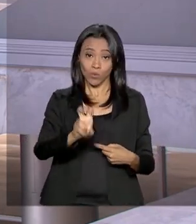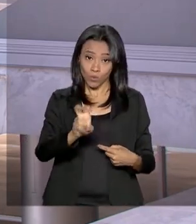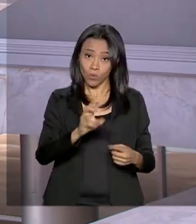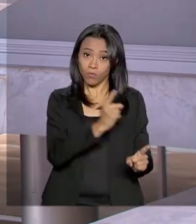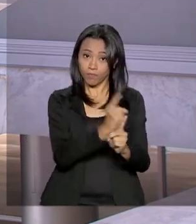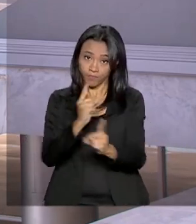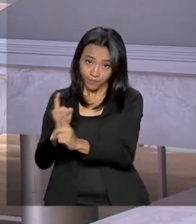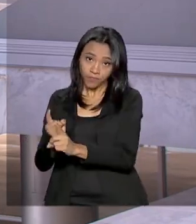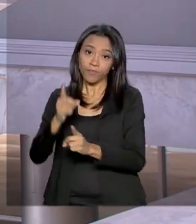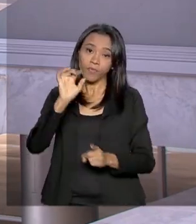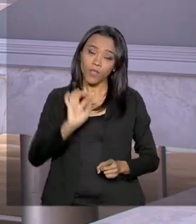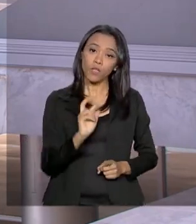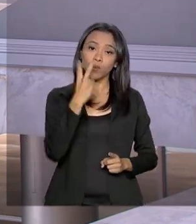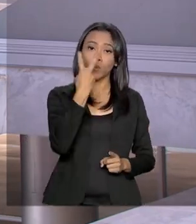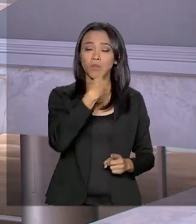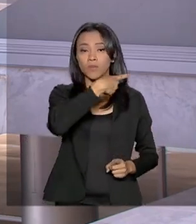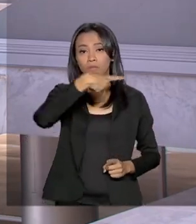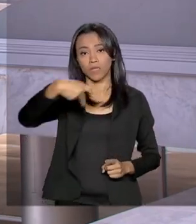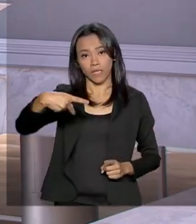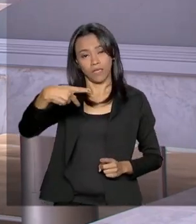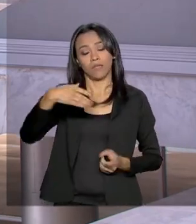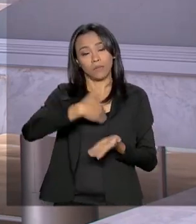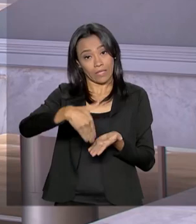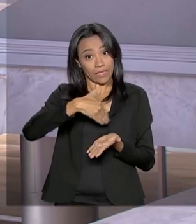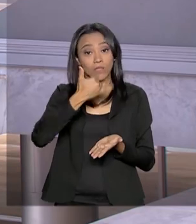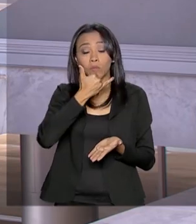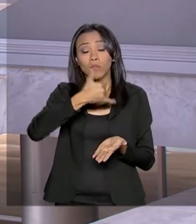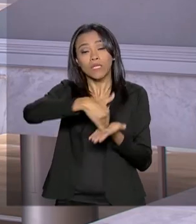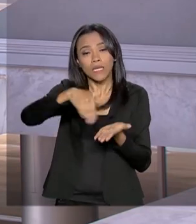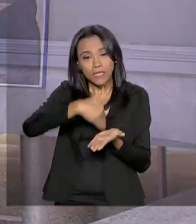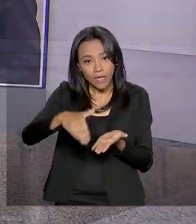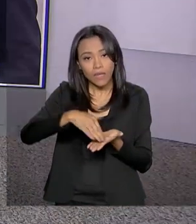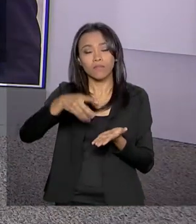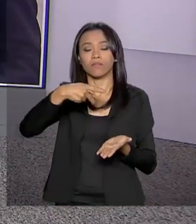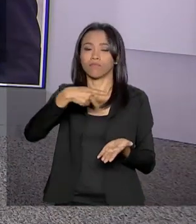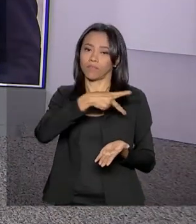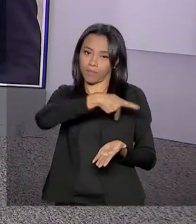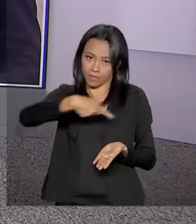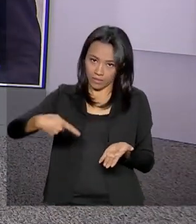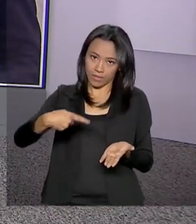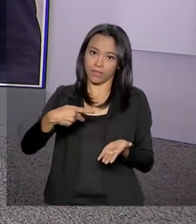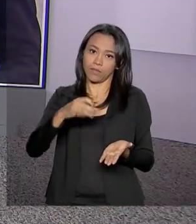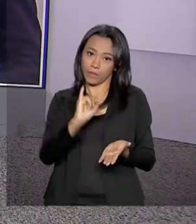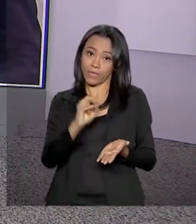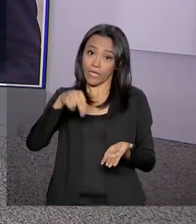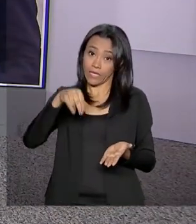secretário especial da Previdência, Rogério Marinho. É isso Carla, volto com você. Obrigada Selma pela sua participação.